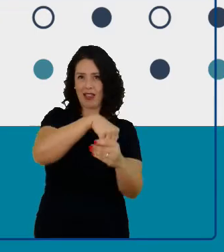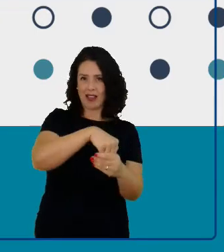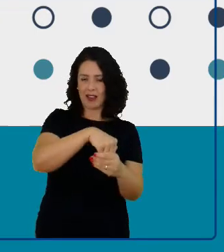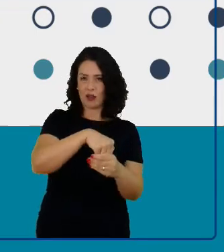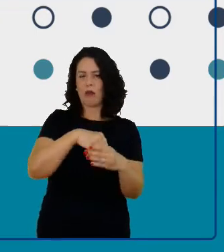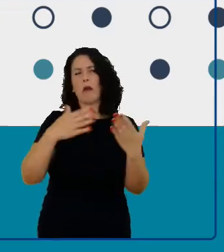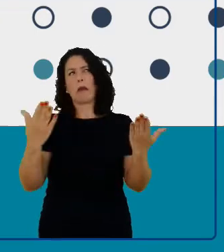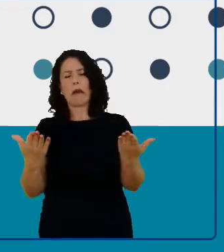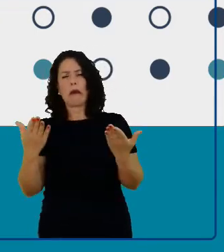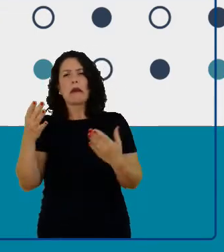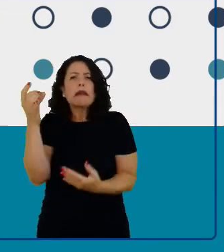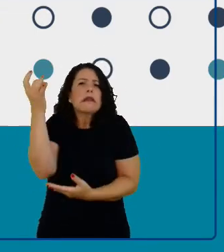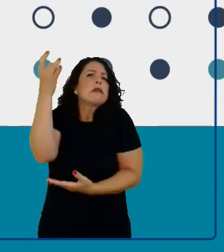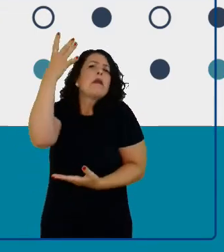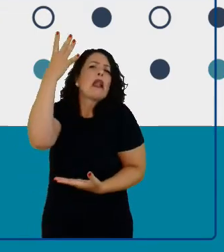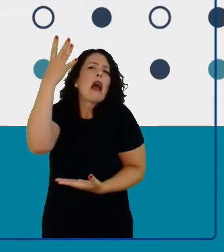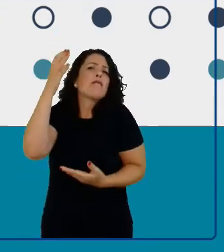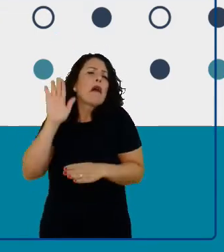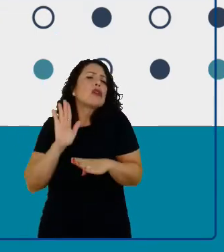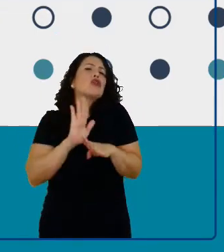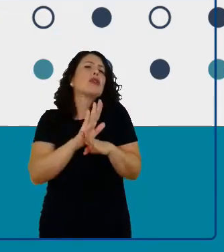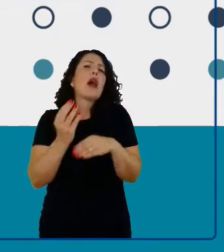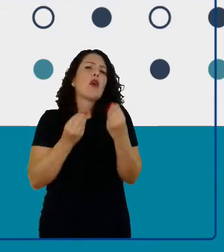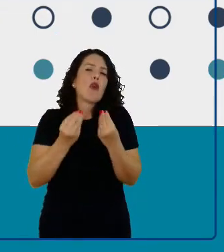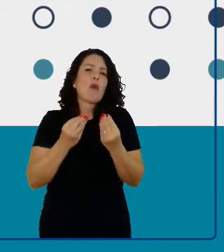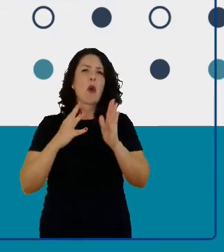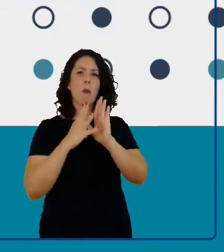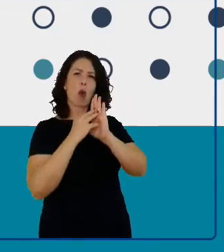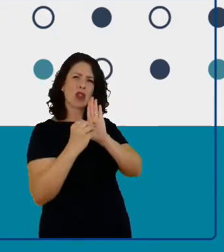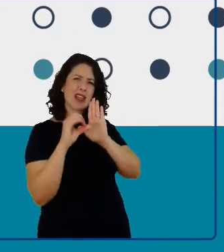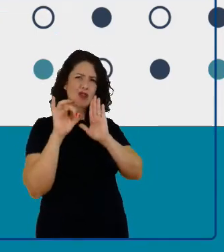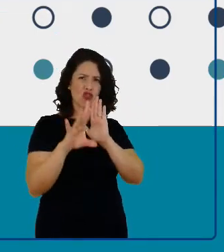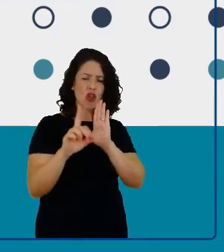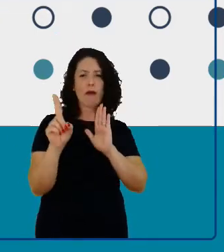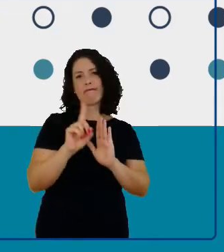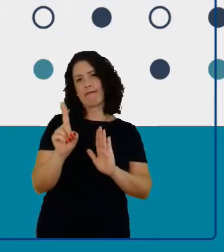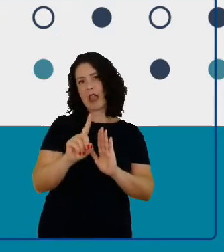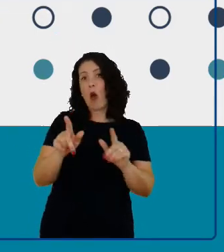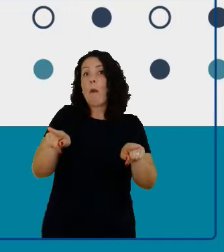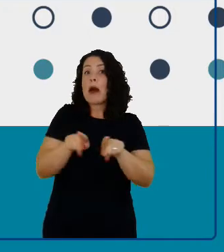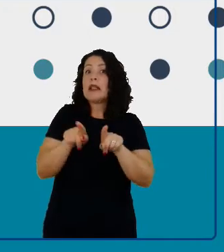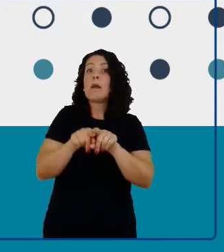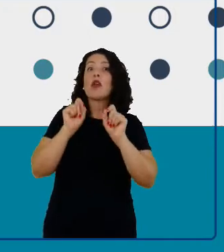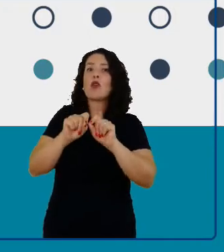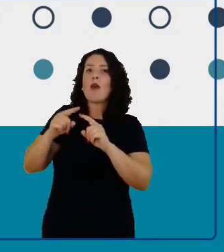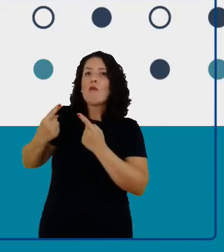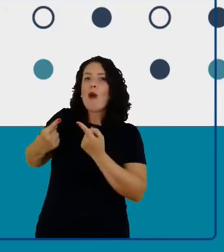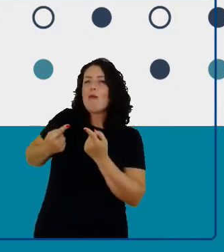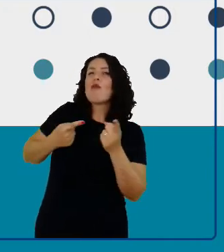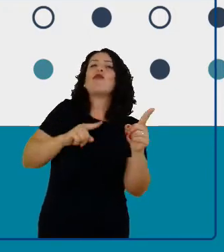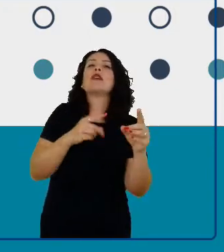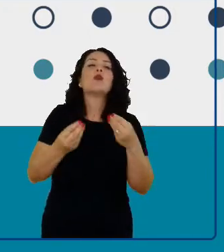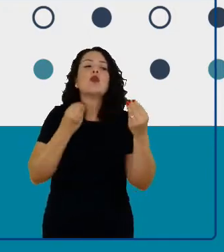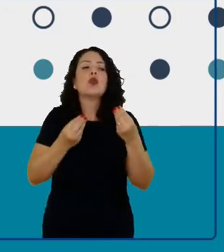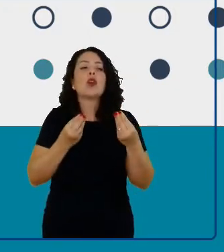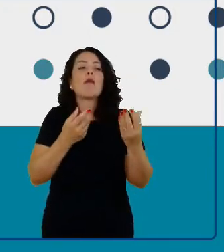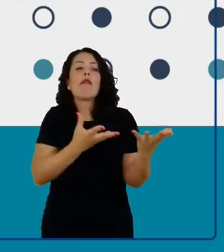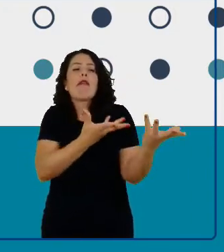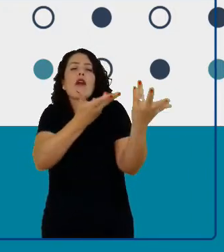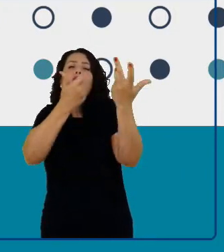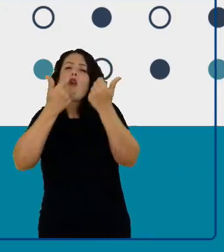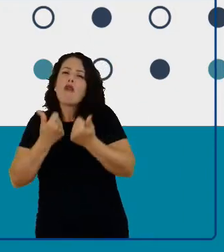simplesmente um modelo, um manual, mas é uma provocação, é uma convocação,